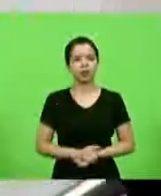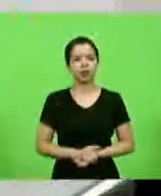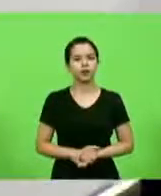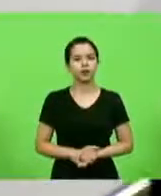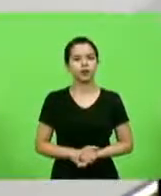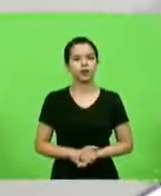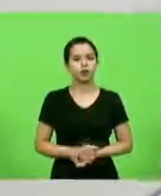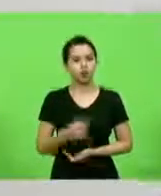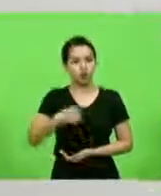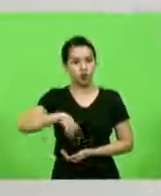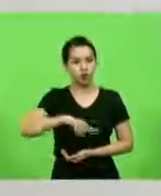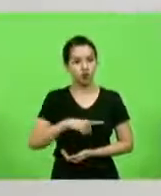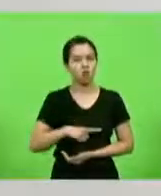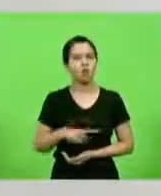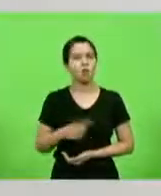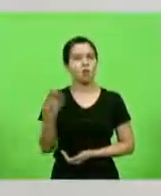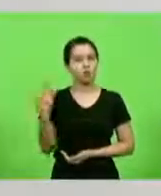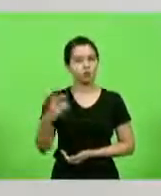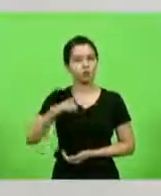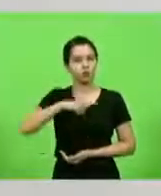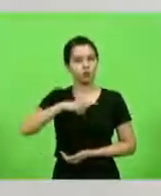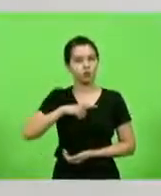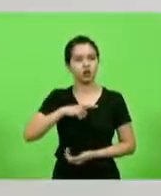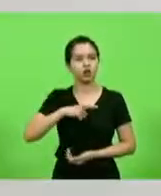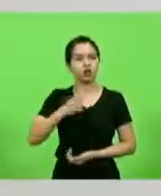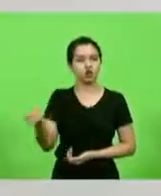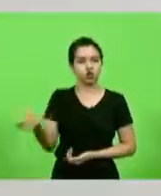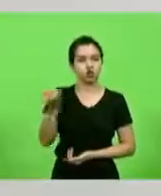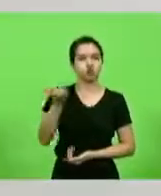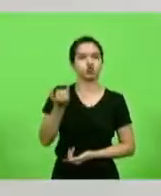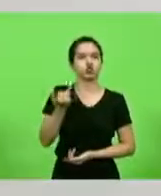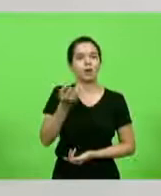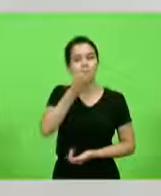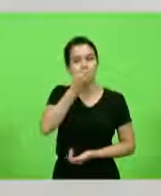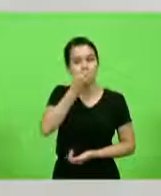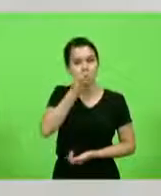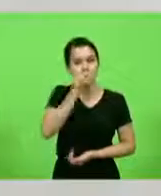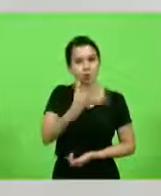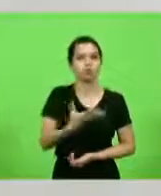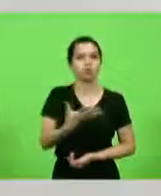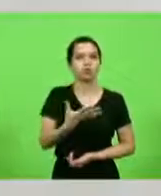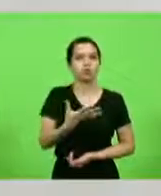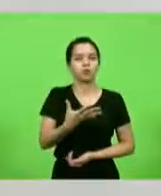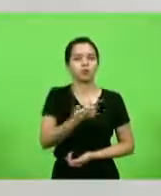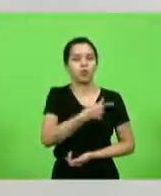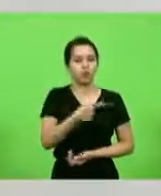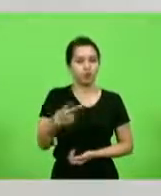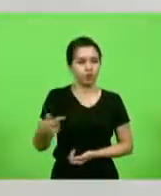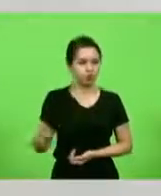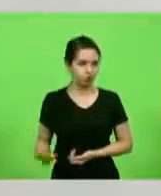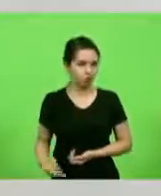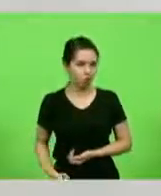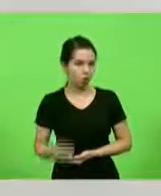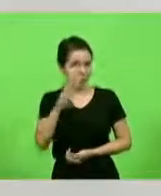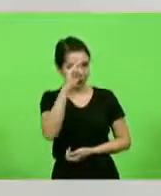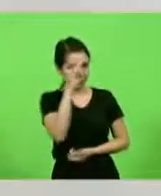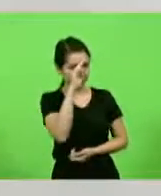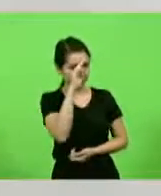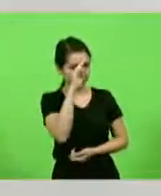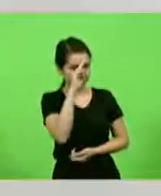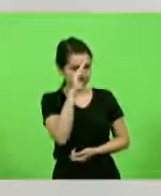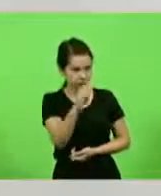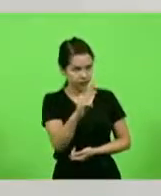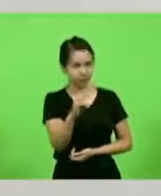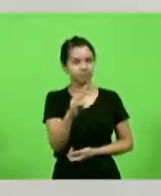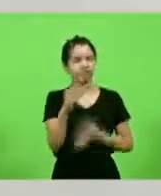Tivemos uma boa notícia na segunda-feira. O então governador Moisés nos